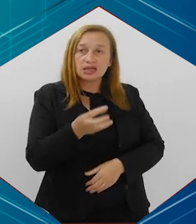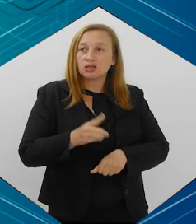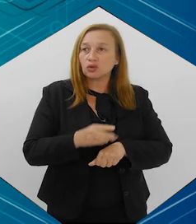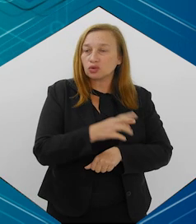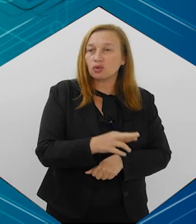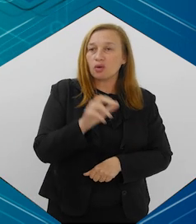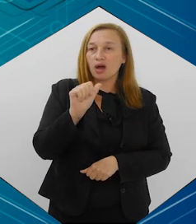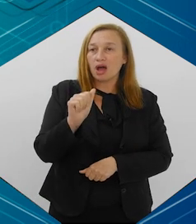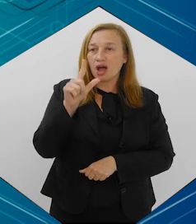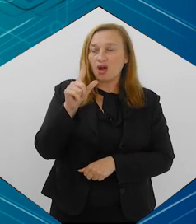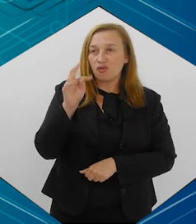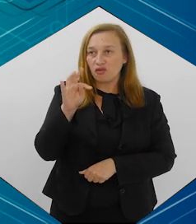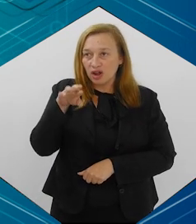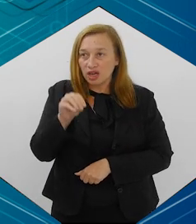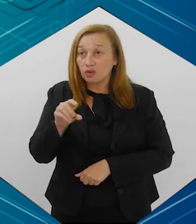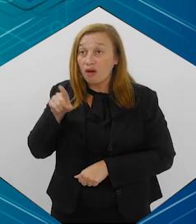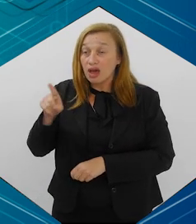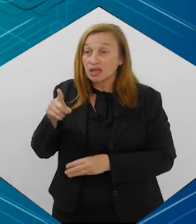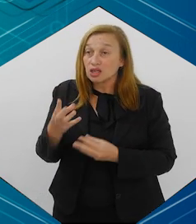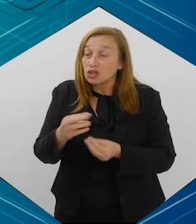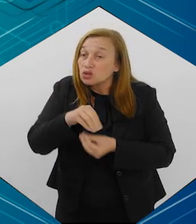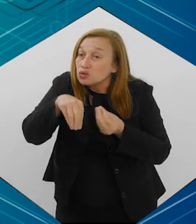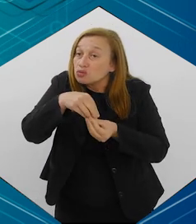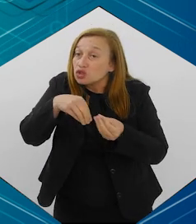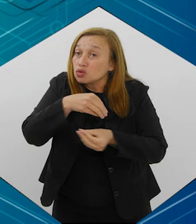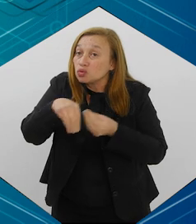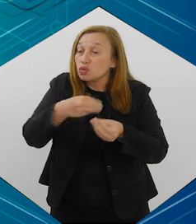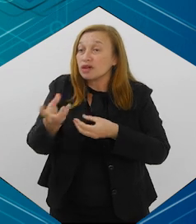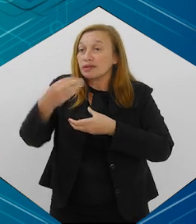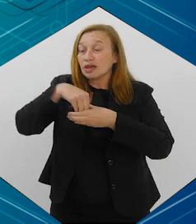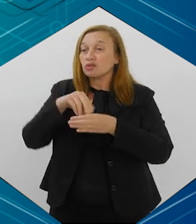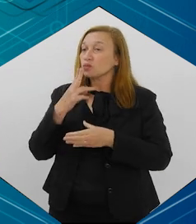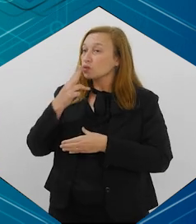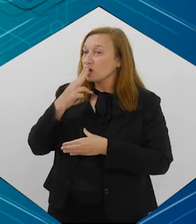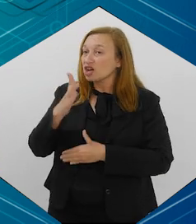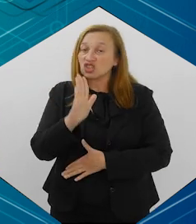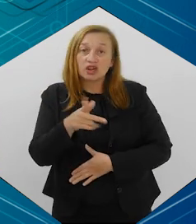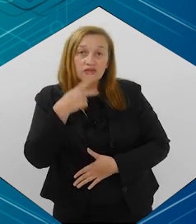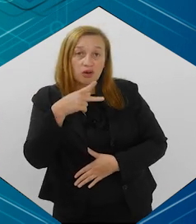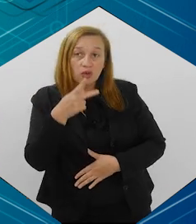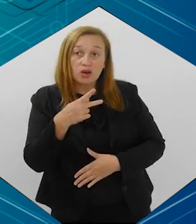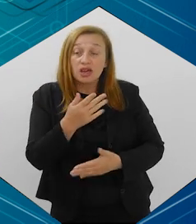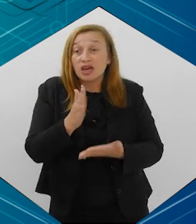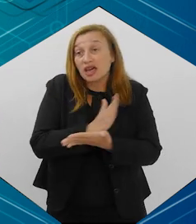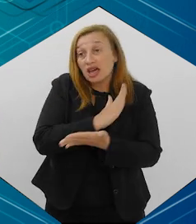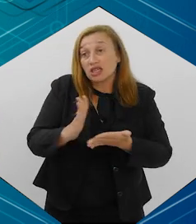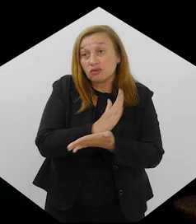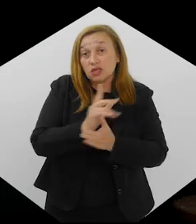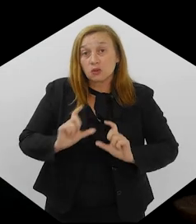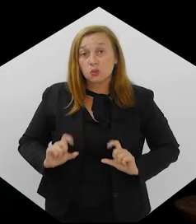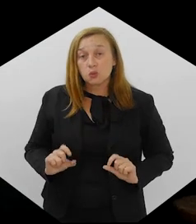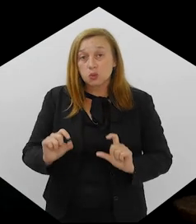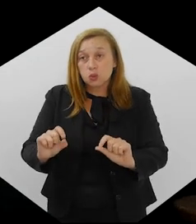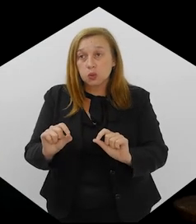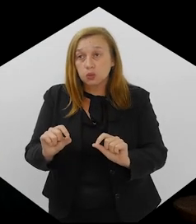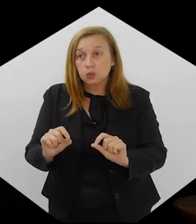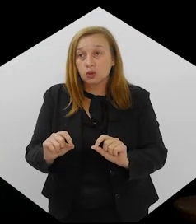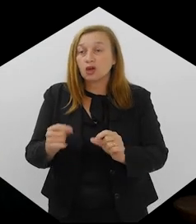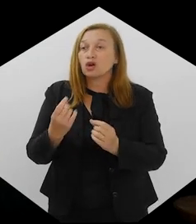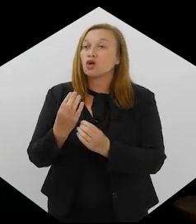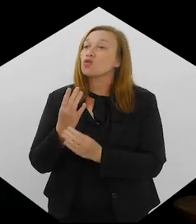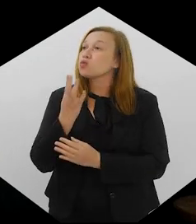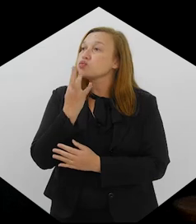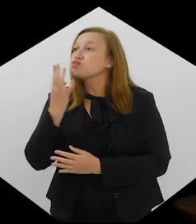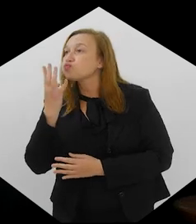Tá certo. Doutor Alfredo, essas substâncias que o doutor Henrique já adiantou aqui, né? Que são muitas vezes cancerígenas, elas também vêm aí